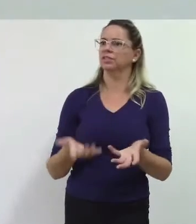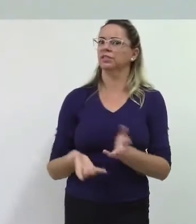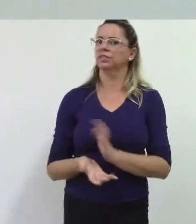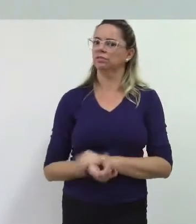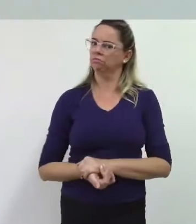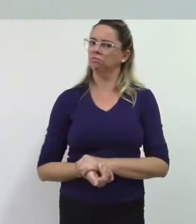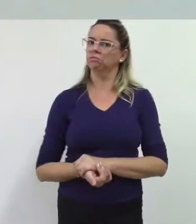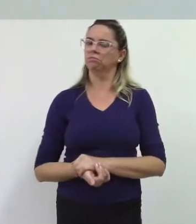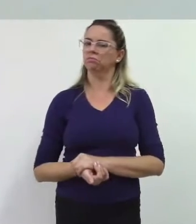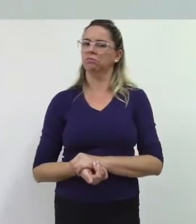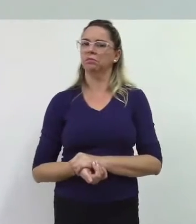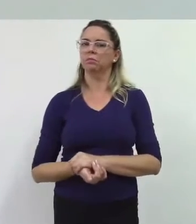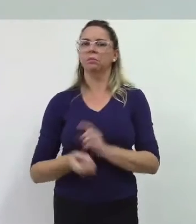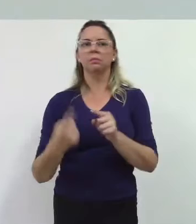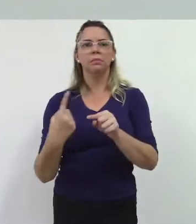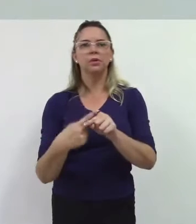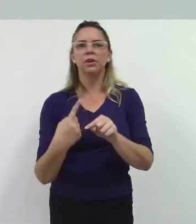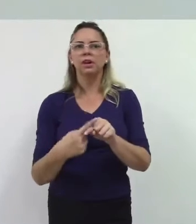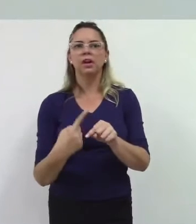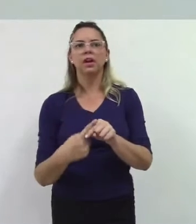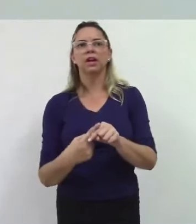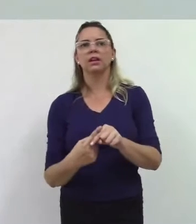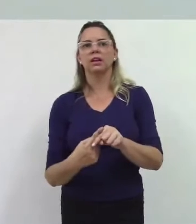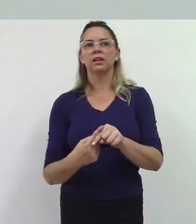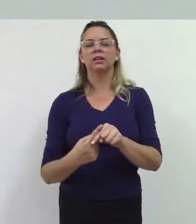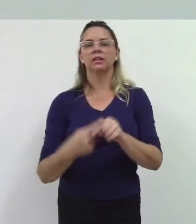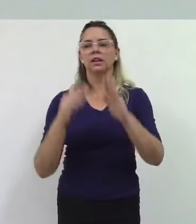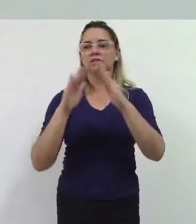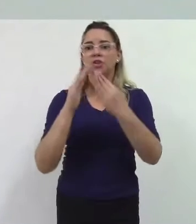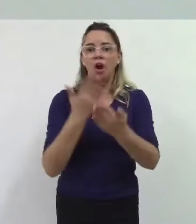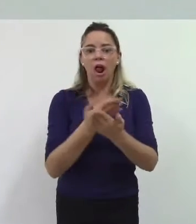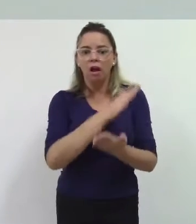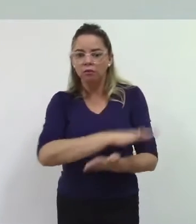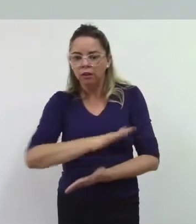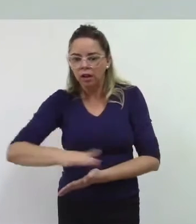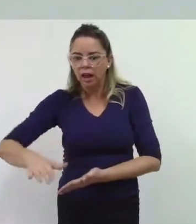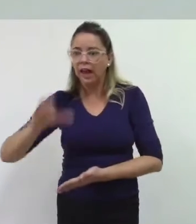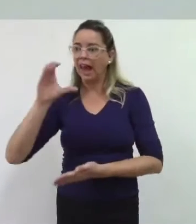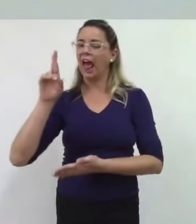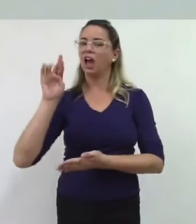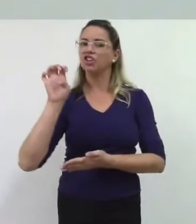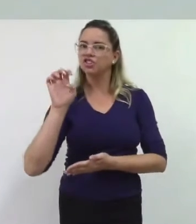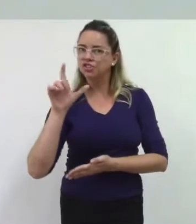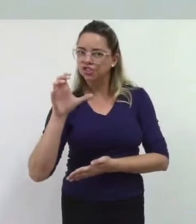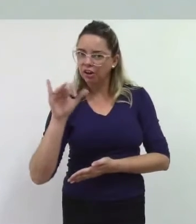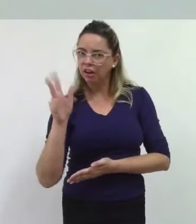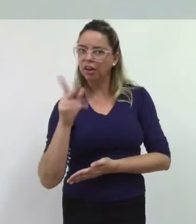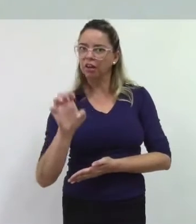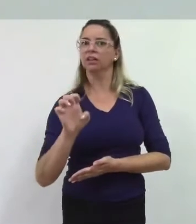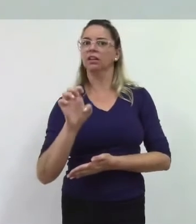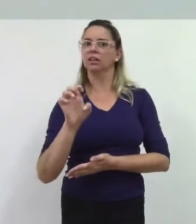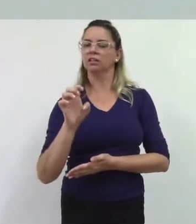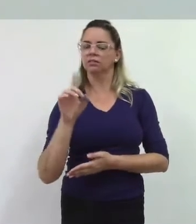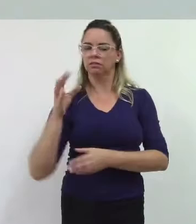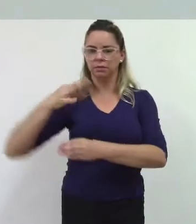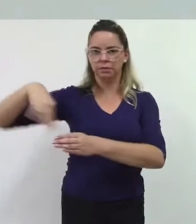por tirarem a creche do Espírito Santo e eu não vi em nenhum momento